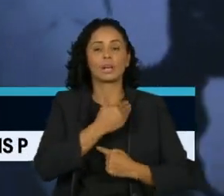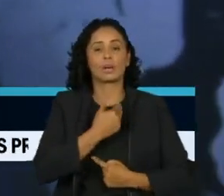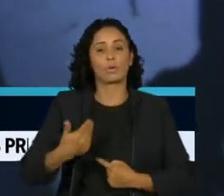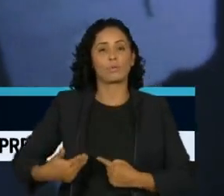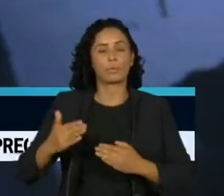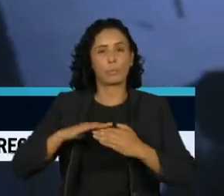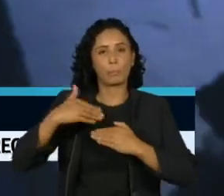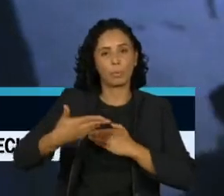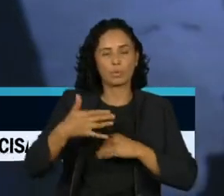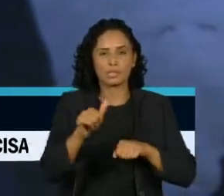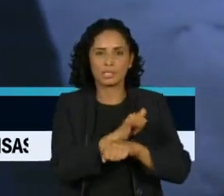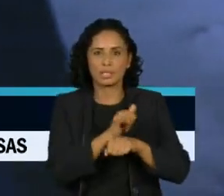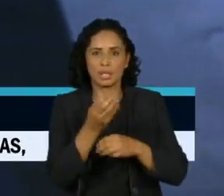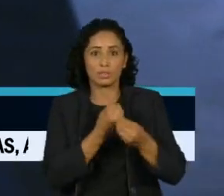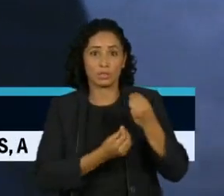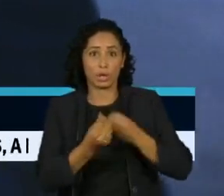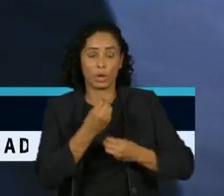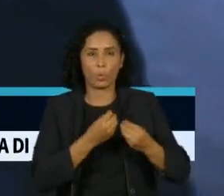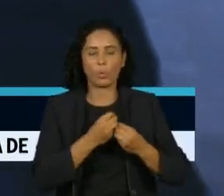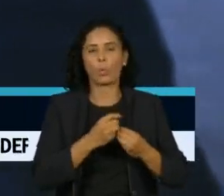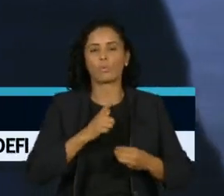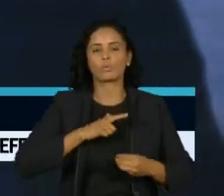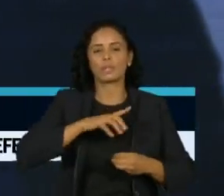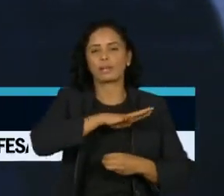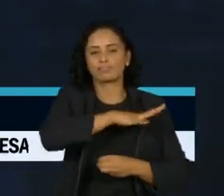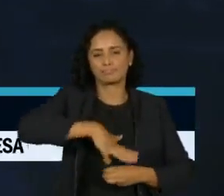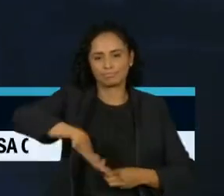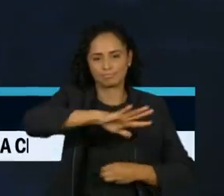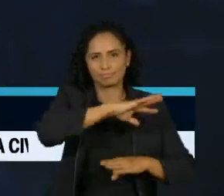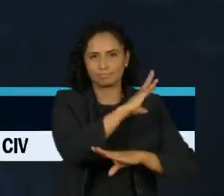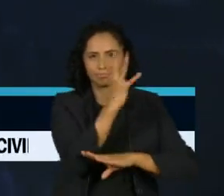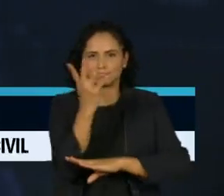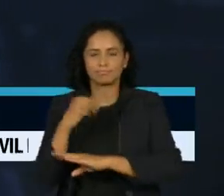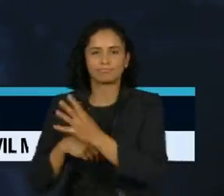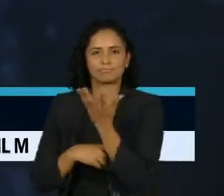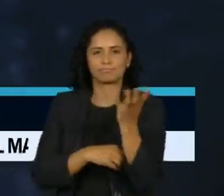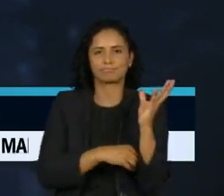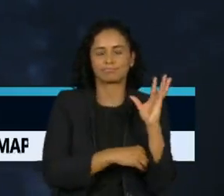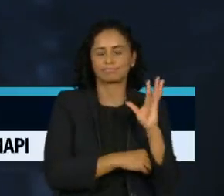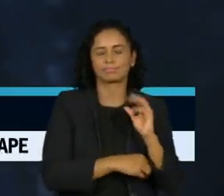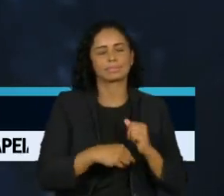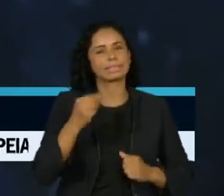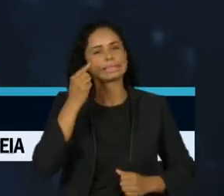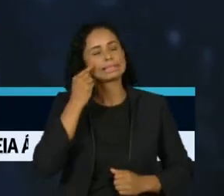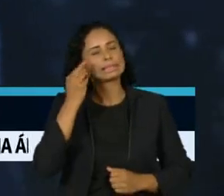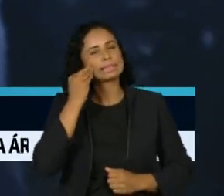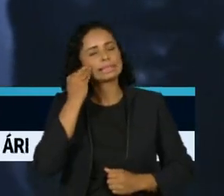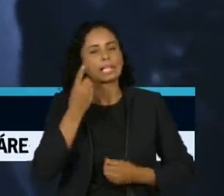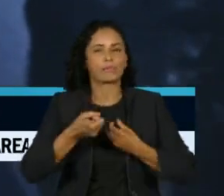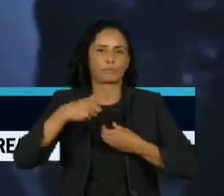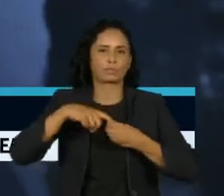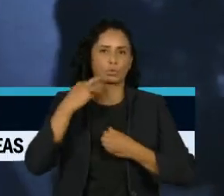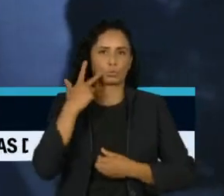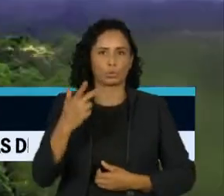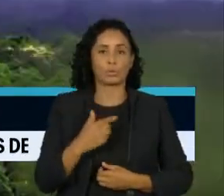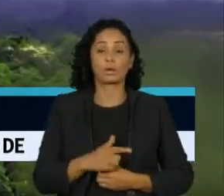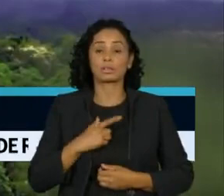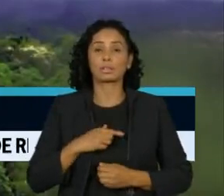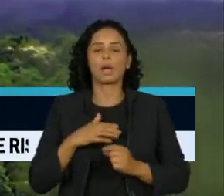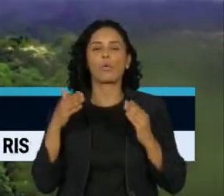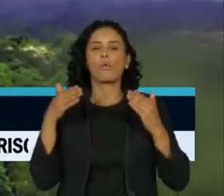uma estratégia para reverter a destruição das florestas. O foco este ano vai ser nos eleitores, principalmente os jovens.